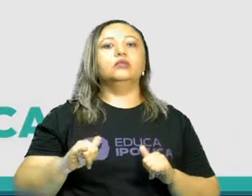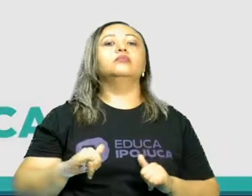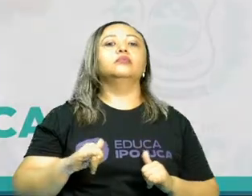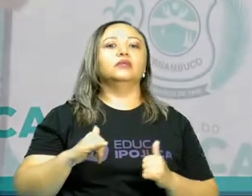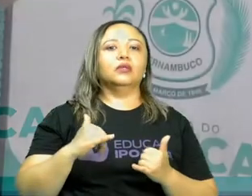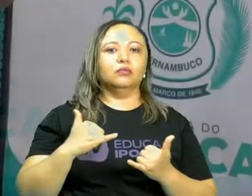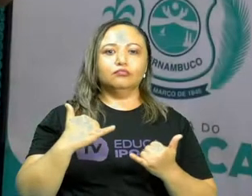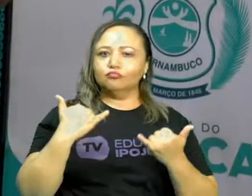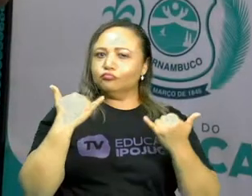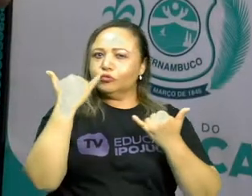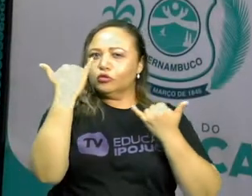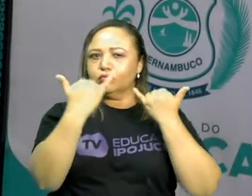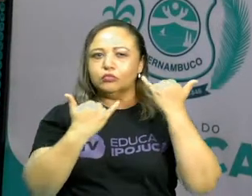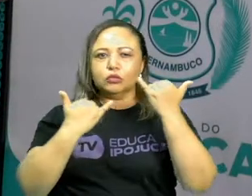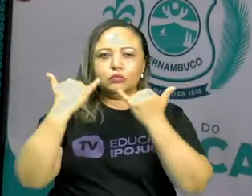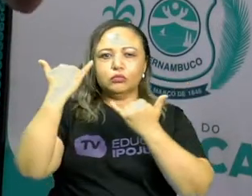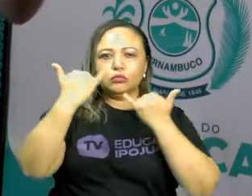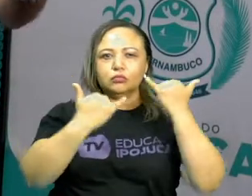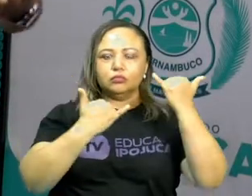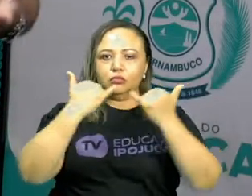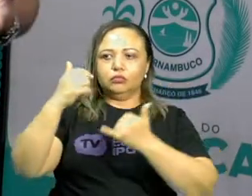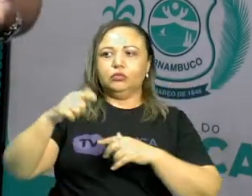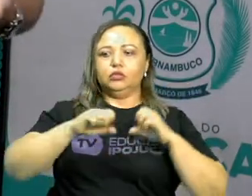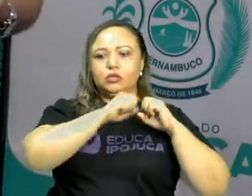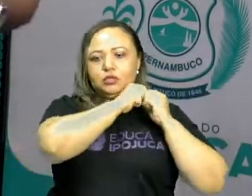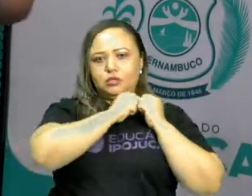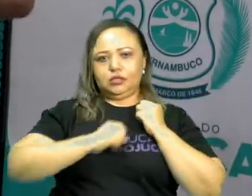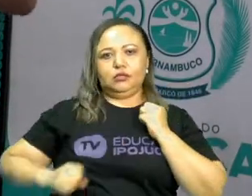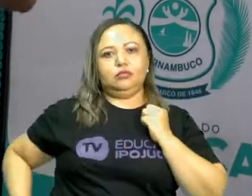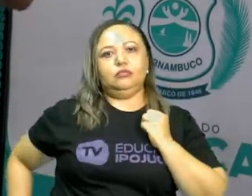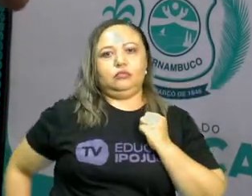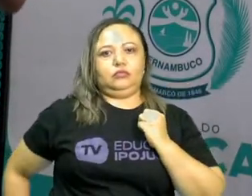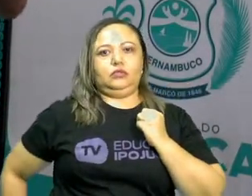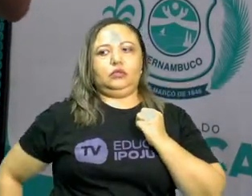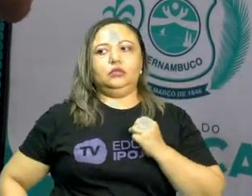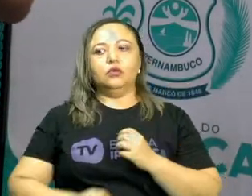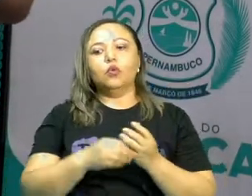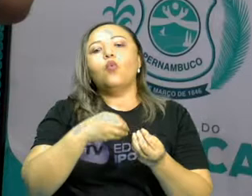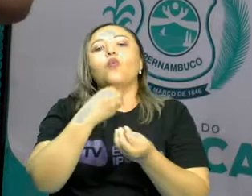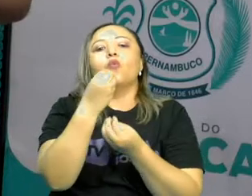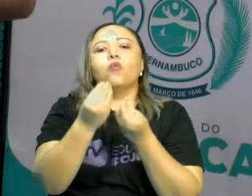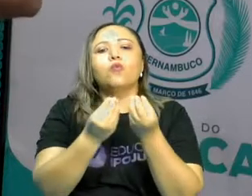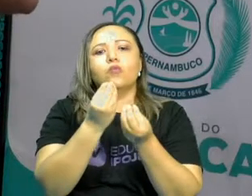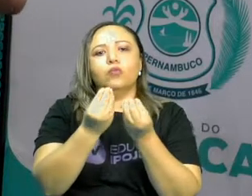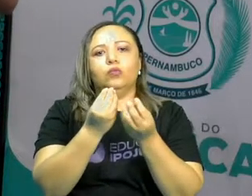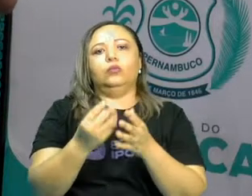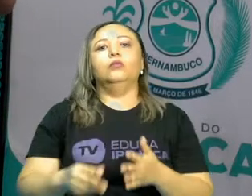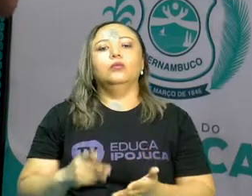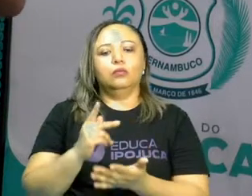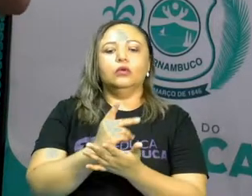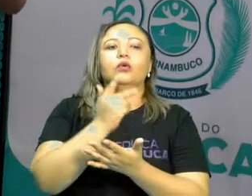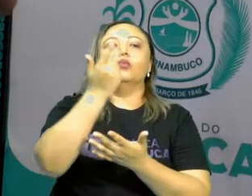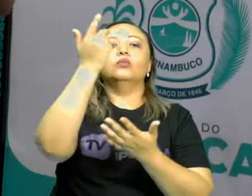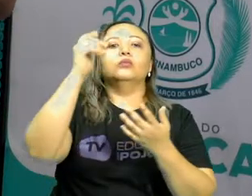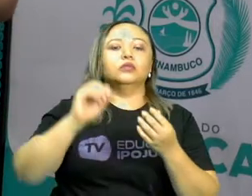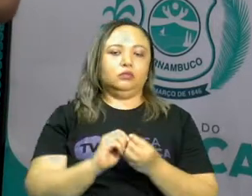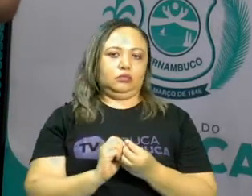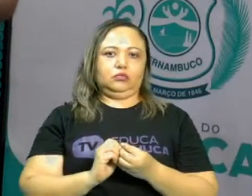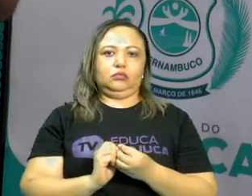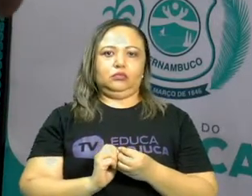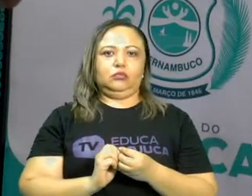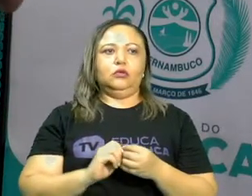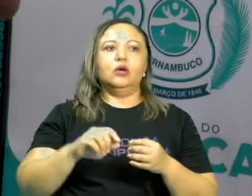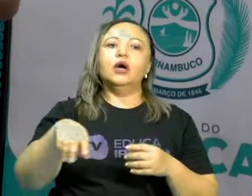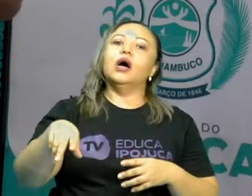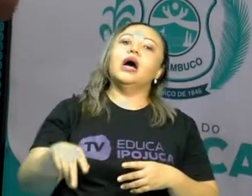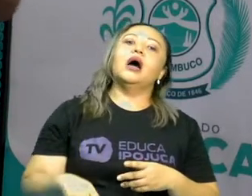Nós vamos ver o que foi a proclamação da república, como ela se deu e afinal de contas é um assunto importantíssimo.